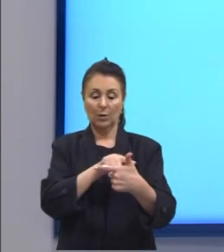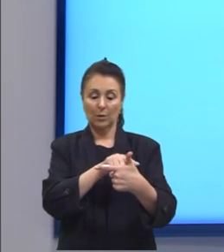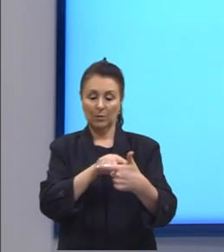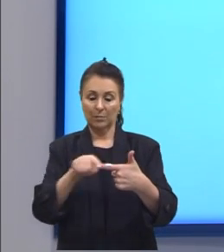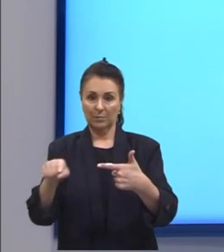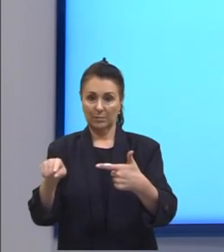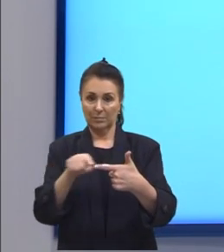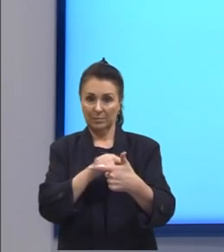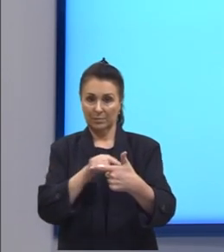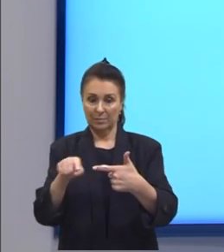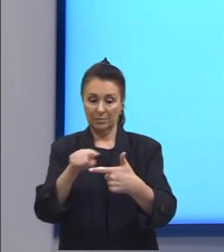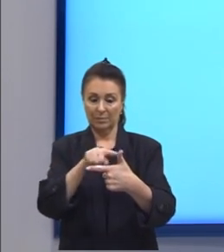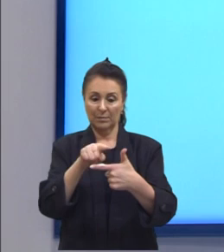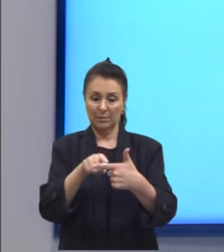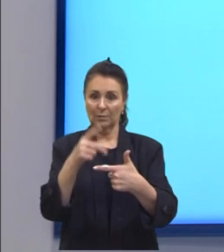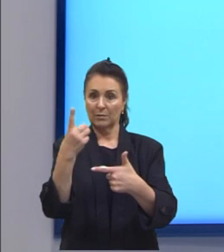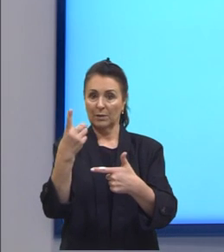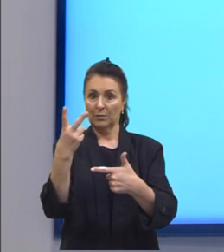120 graus